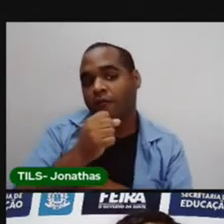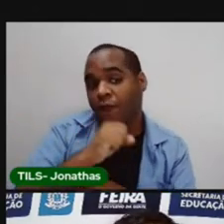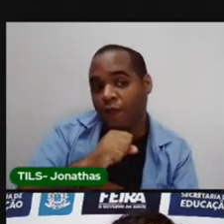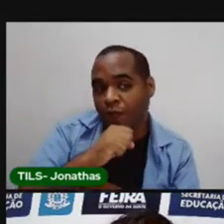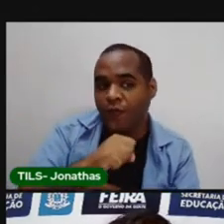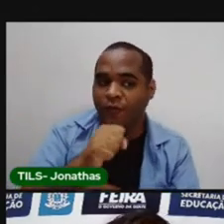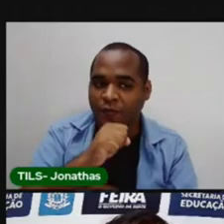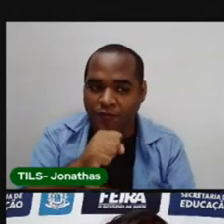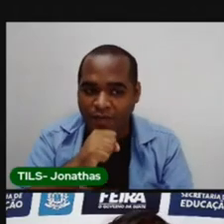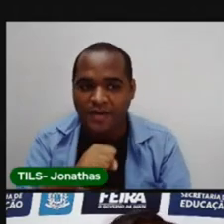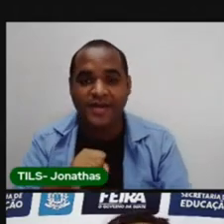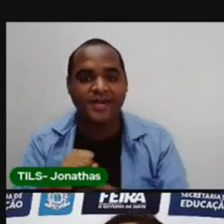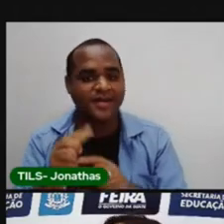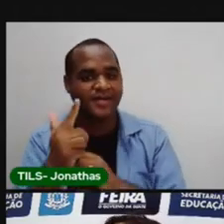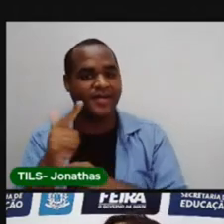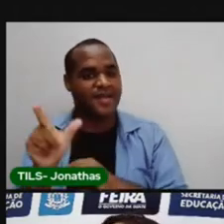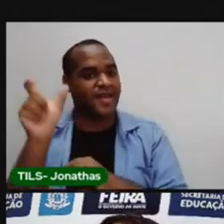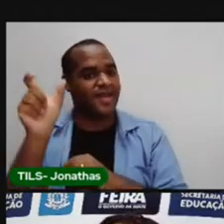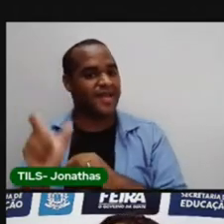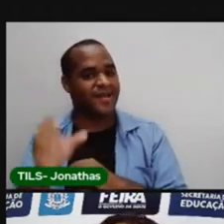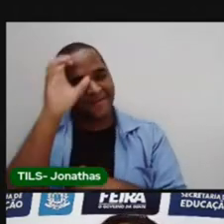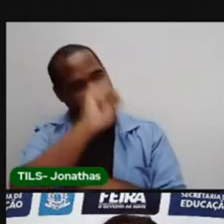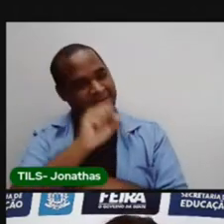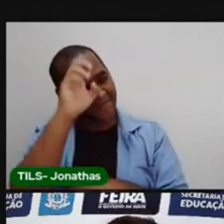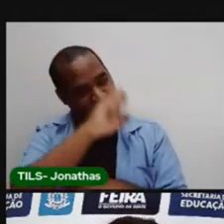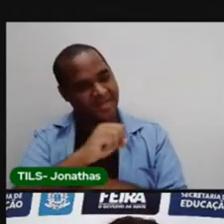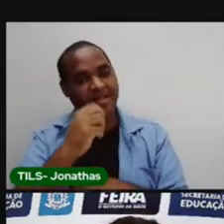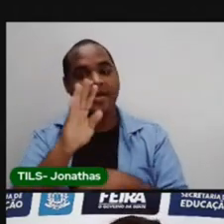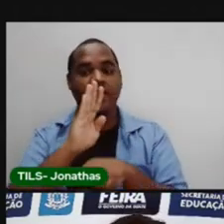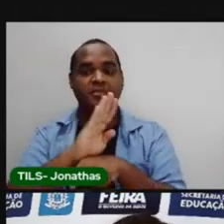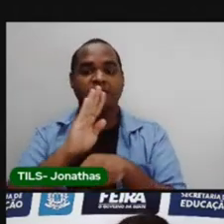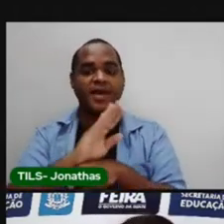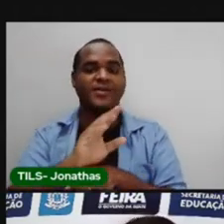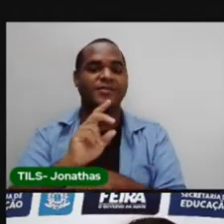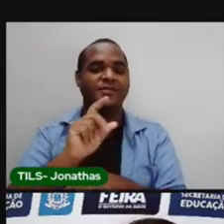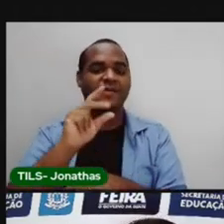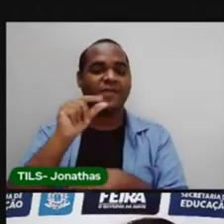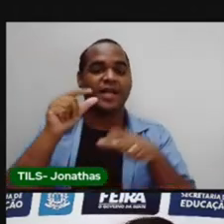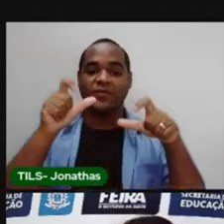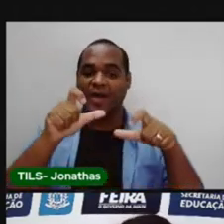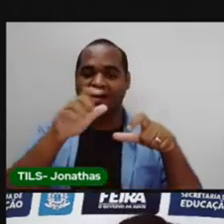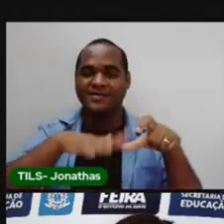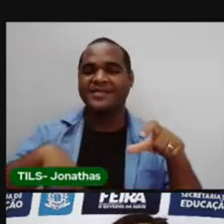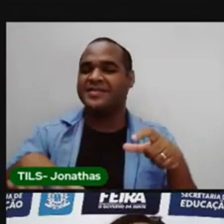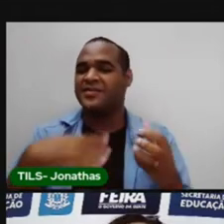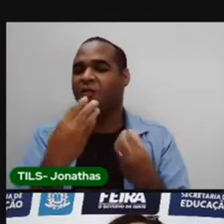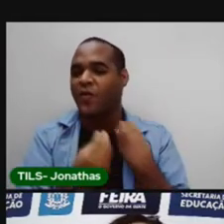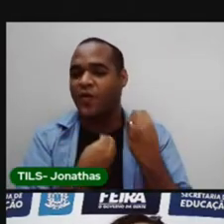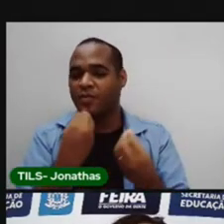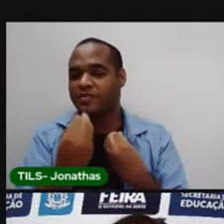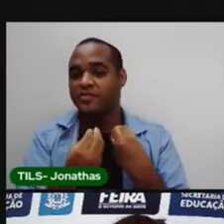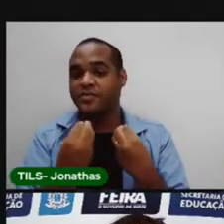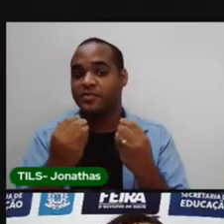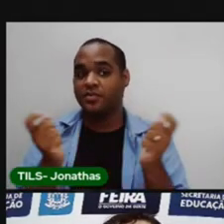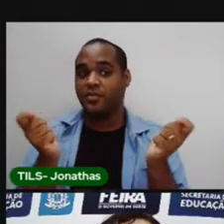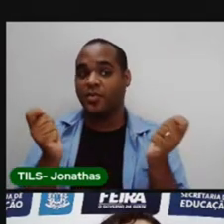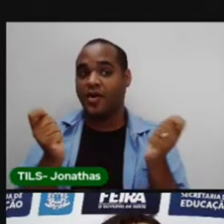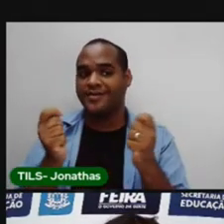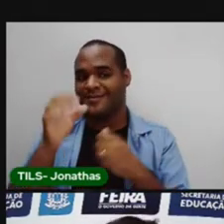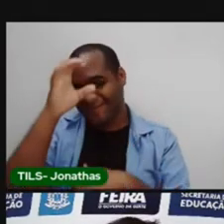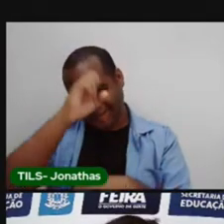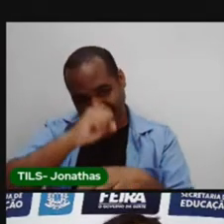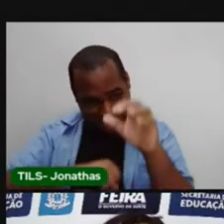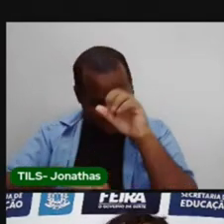E para você aprender mais sobre o bairro que você mora, sobre a sua cidade, você pode aprender